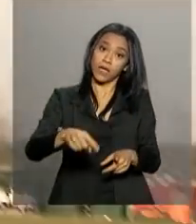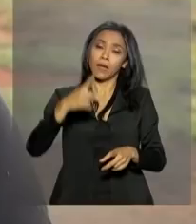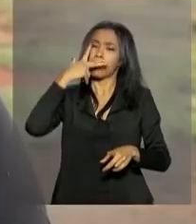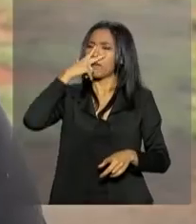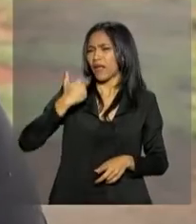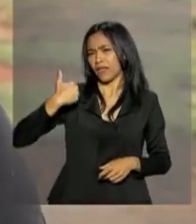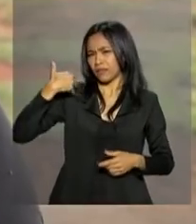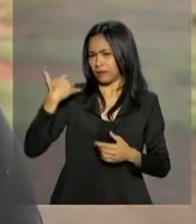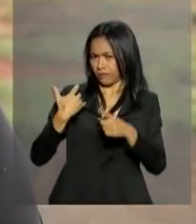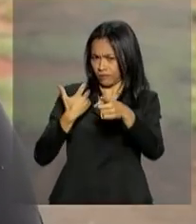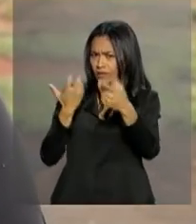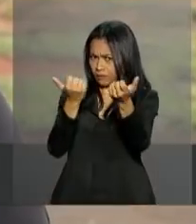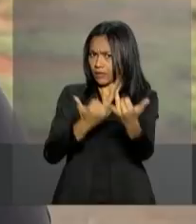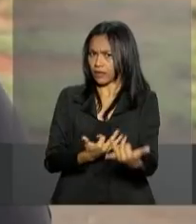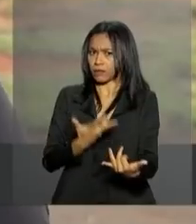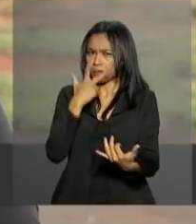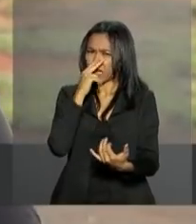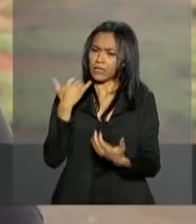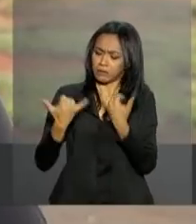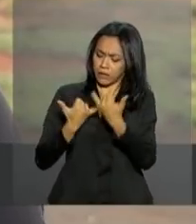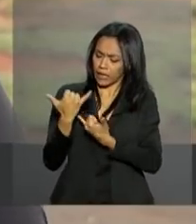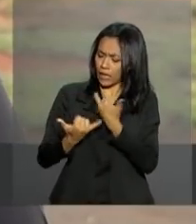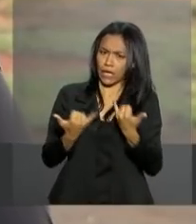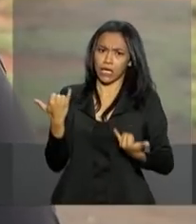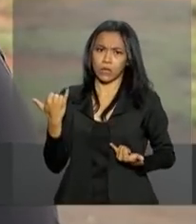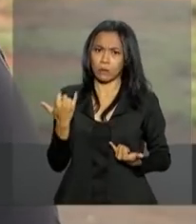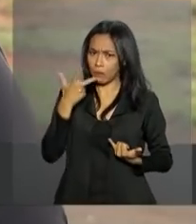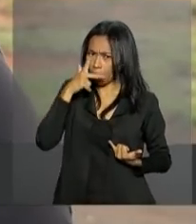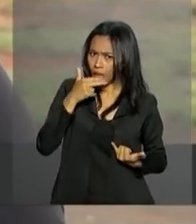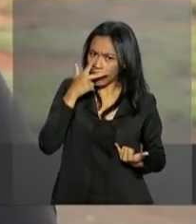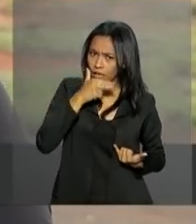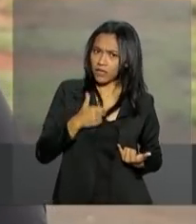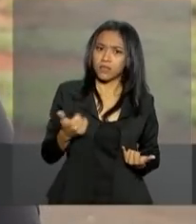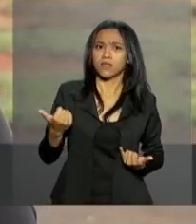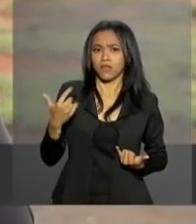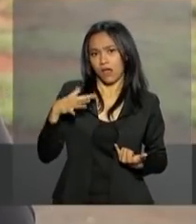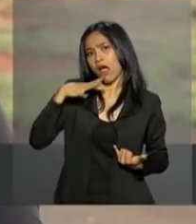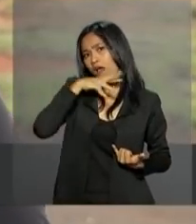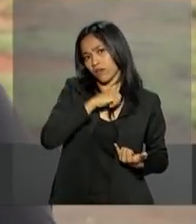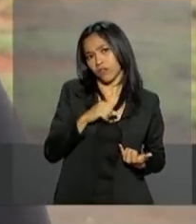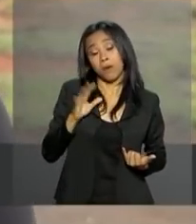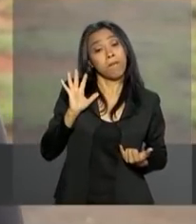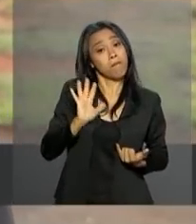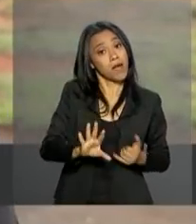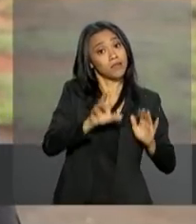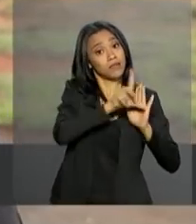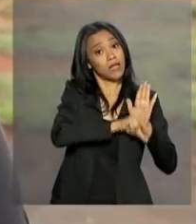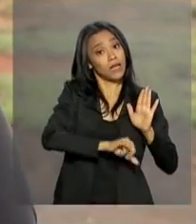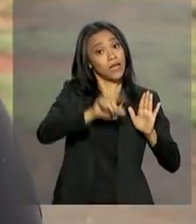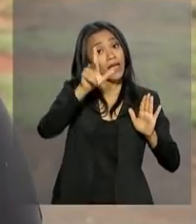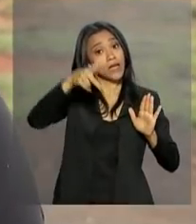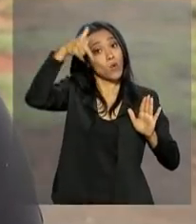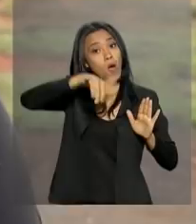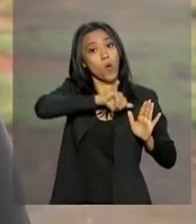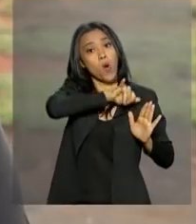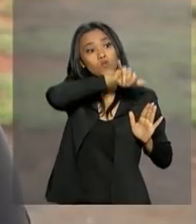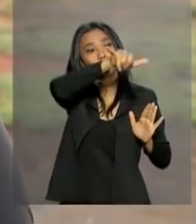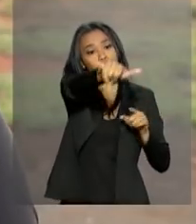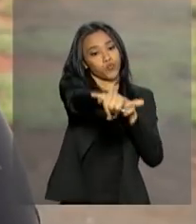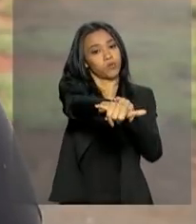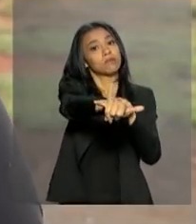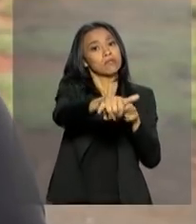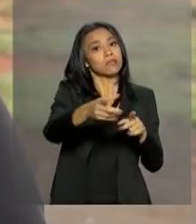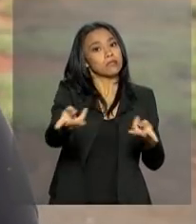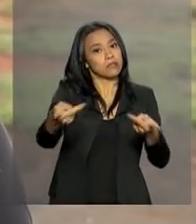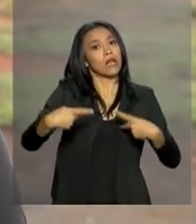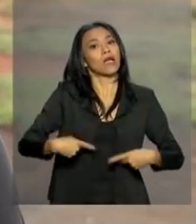brinquedo, tem cheiro de brinquedo e você usa como se fosse um brinquedo, mas pela lei é uma aeronave. E ele traz risco